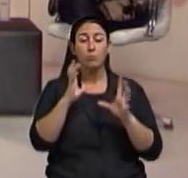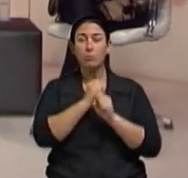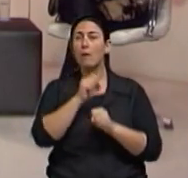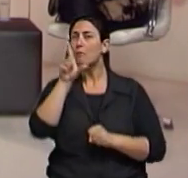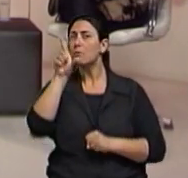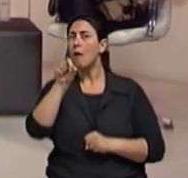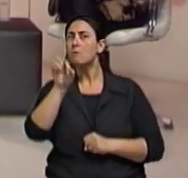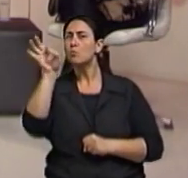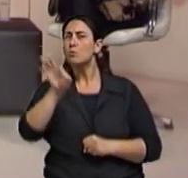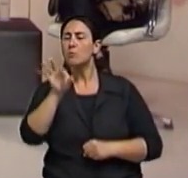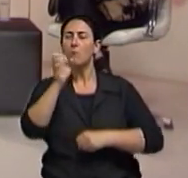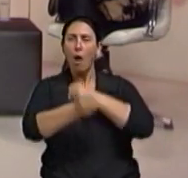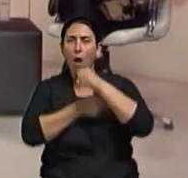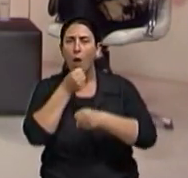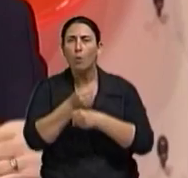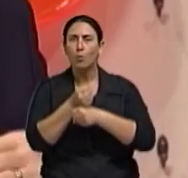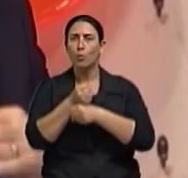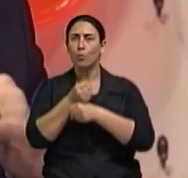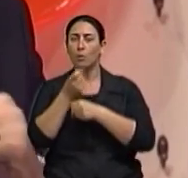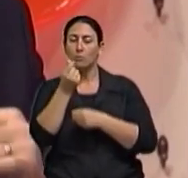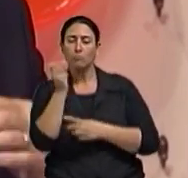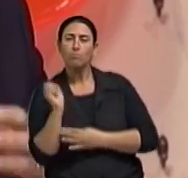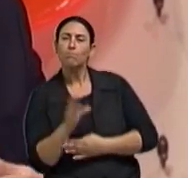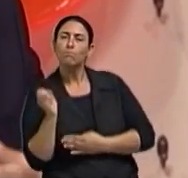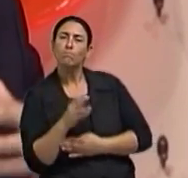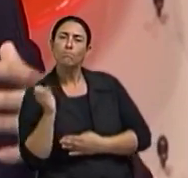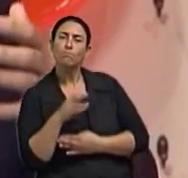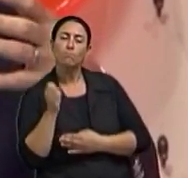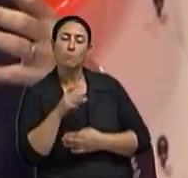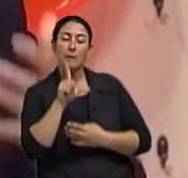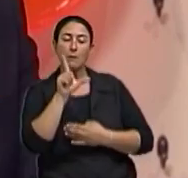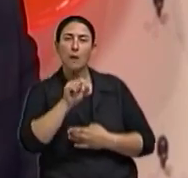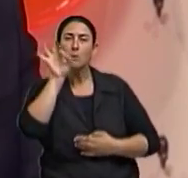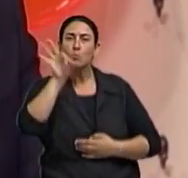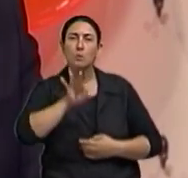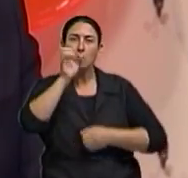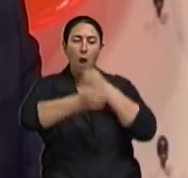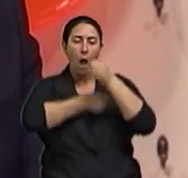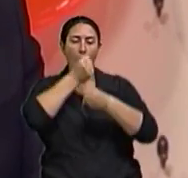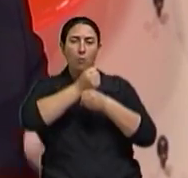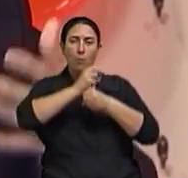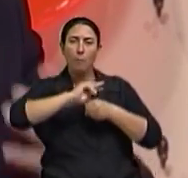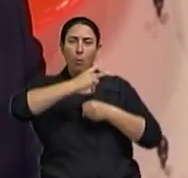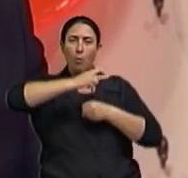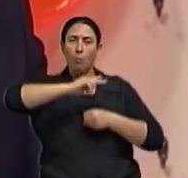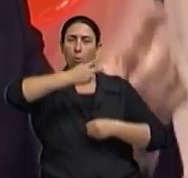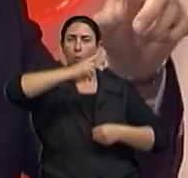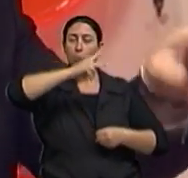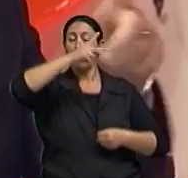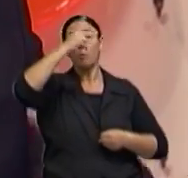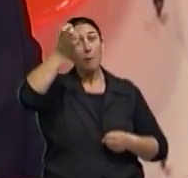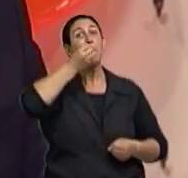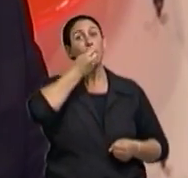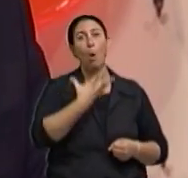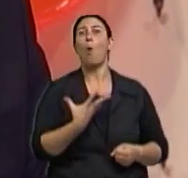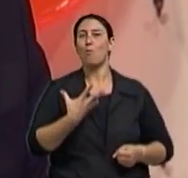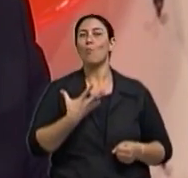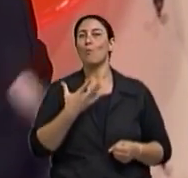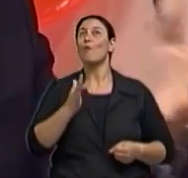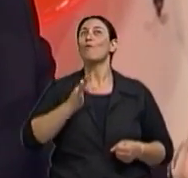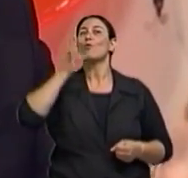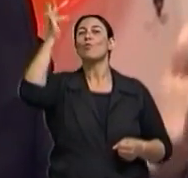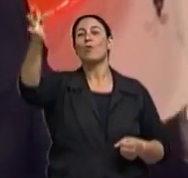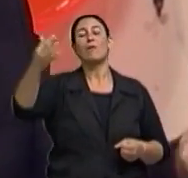ano. Nos próximos 10 anos, eu creio que certamente vai dar muitas condições boas para fazer o que a gente está